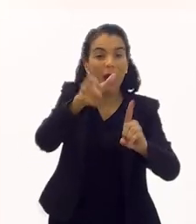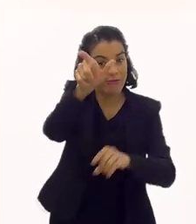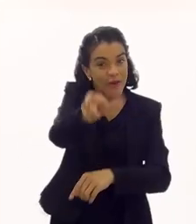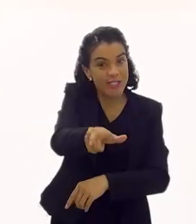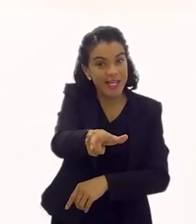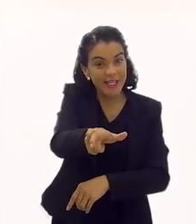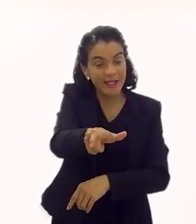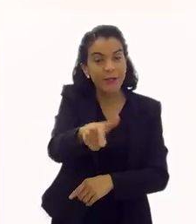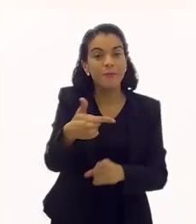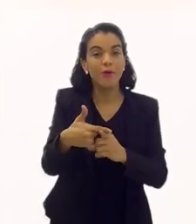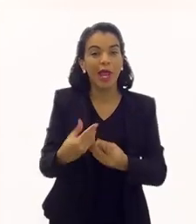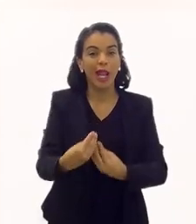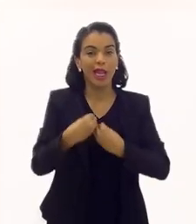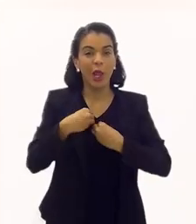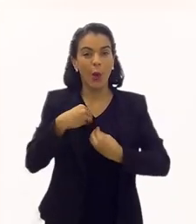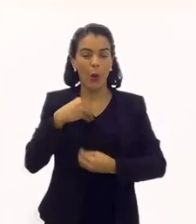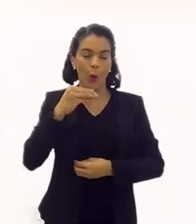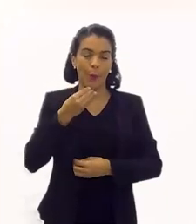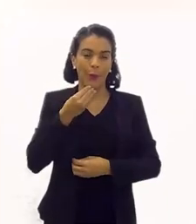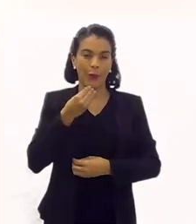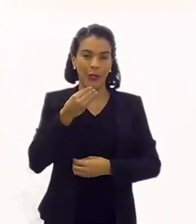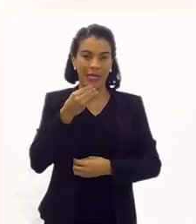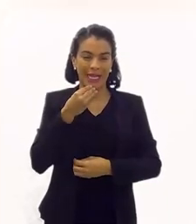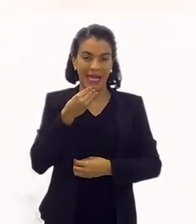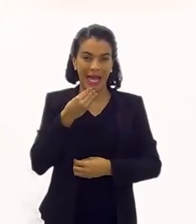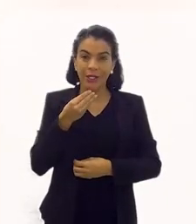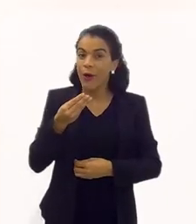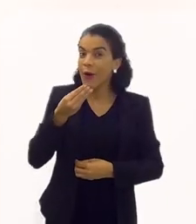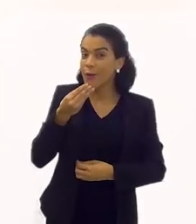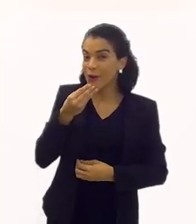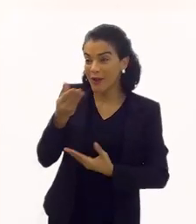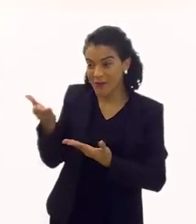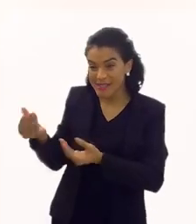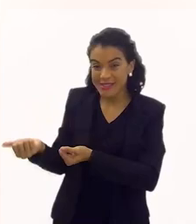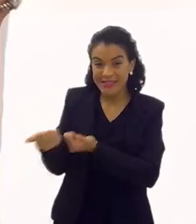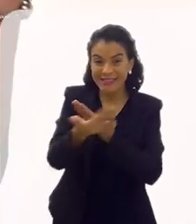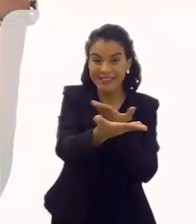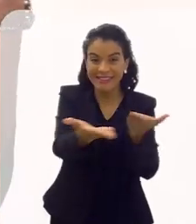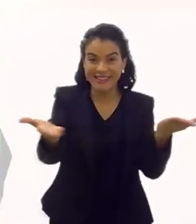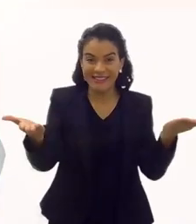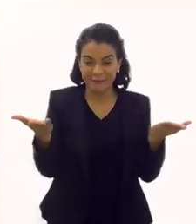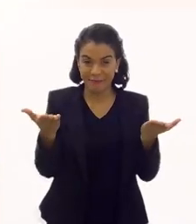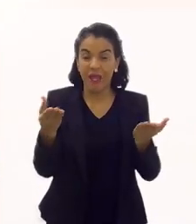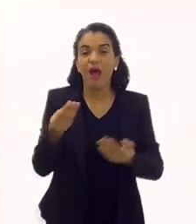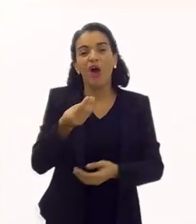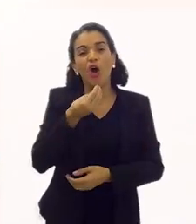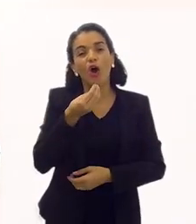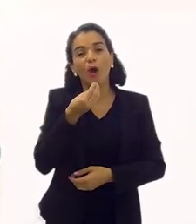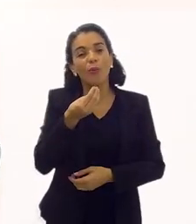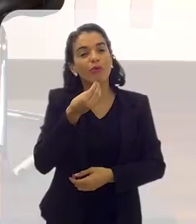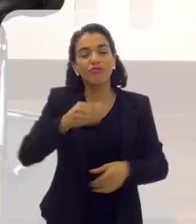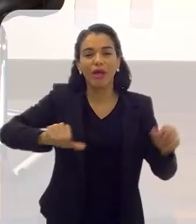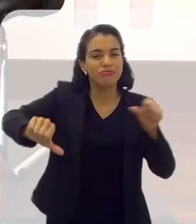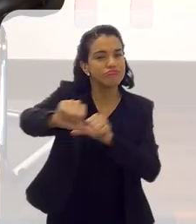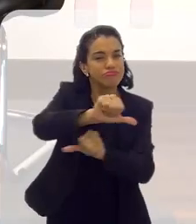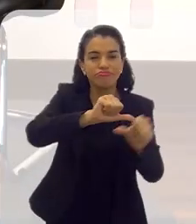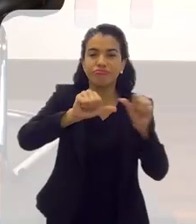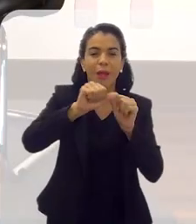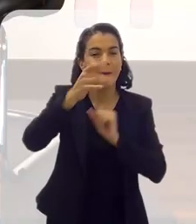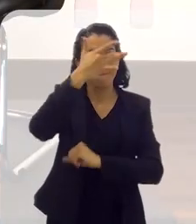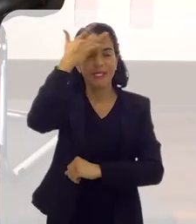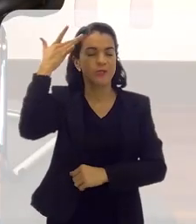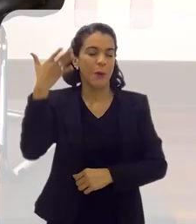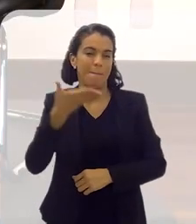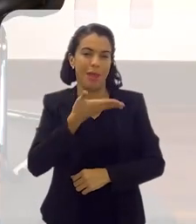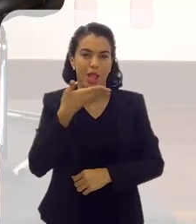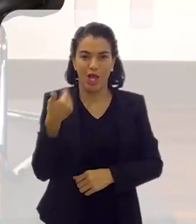amanhã no sinal. porque ele teve essa oportunidade. Essa oportunidade que você está dando. Essa oportunidade de